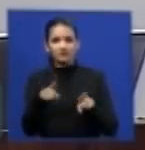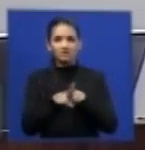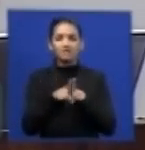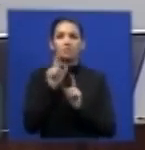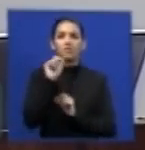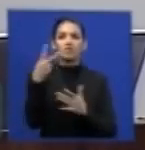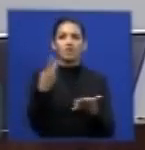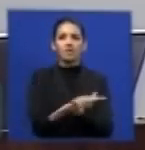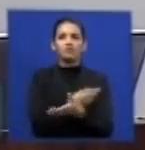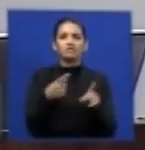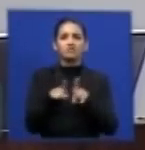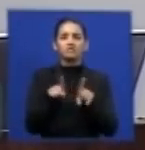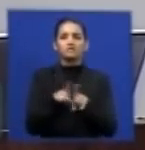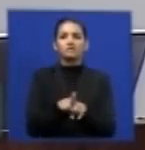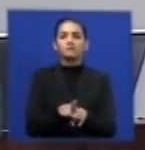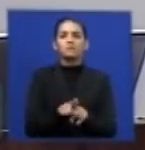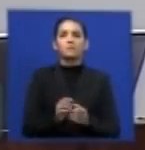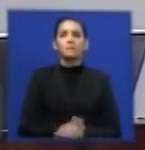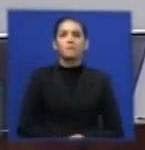trás vamos dizer de uma eventual